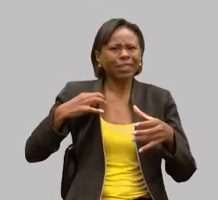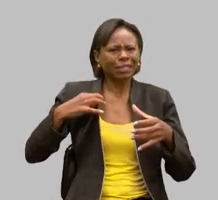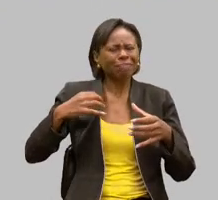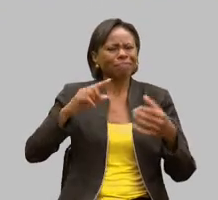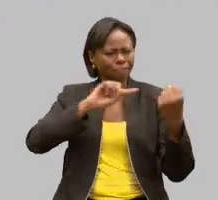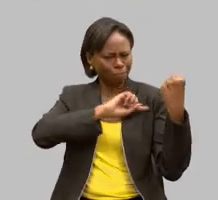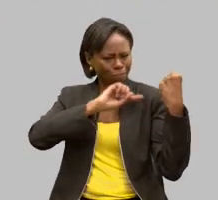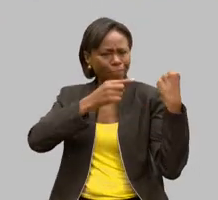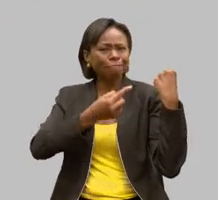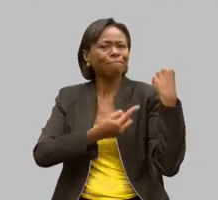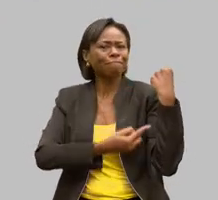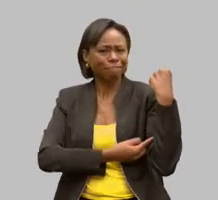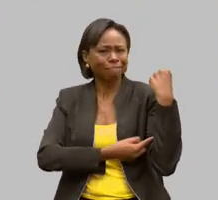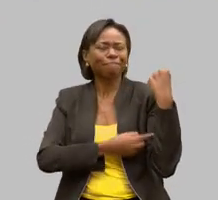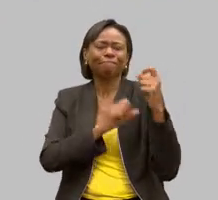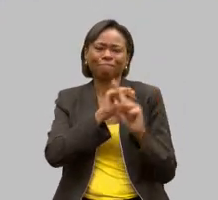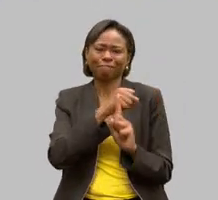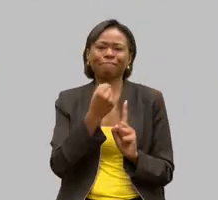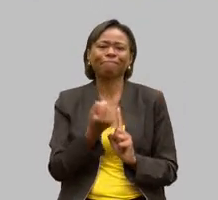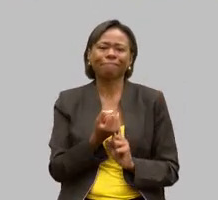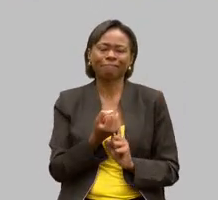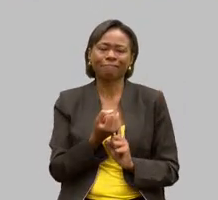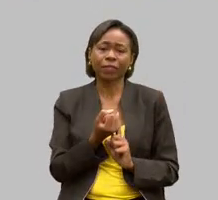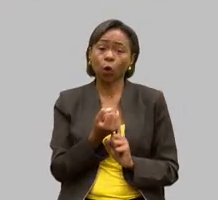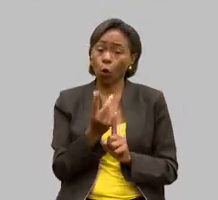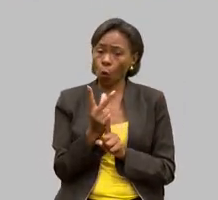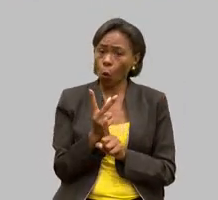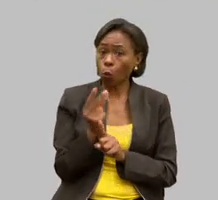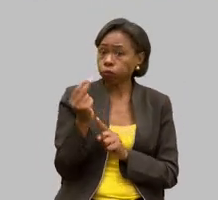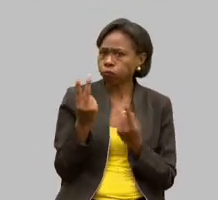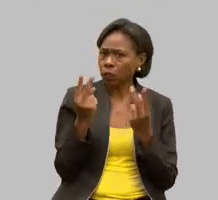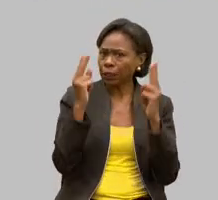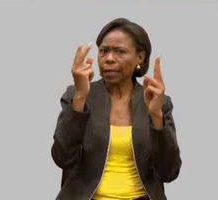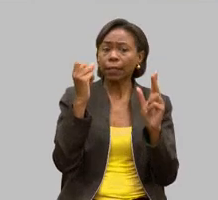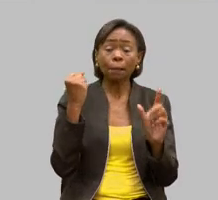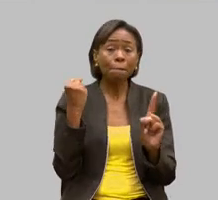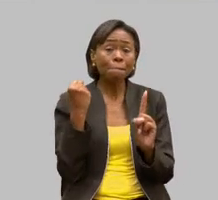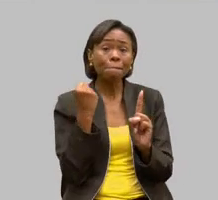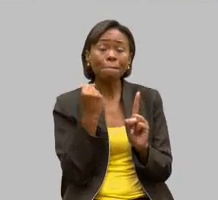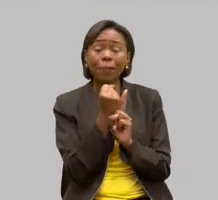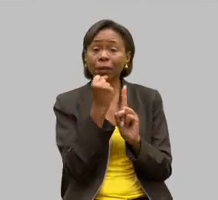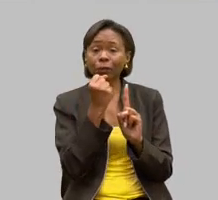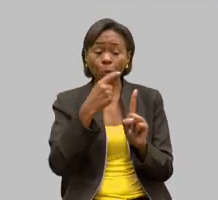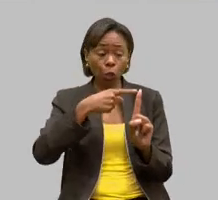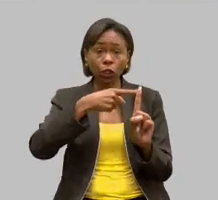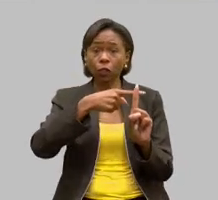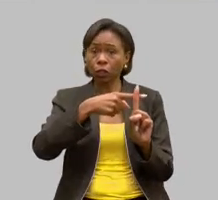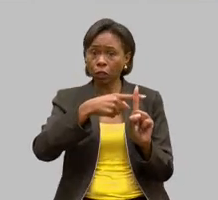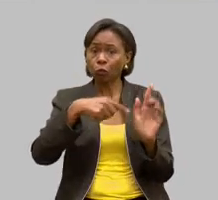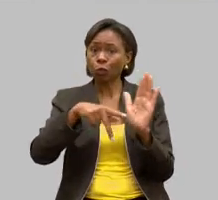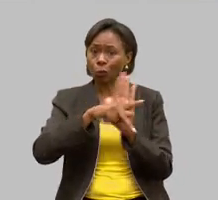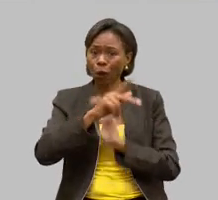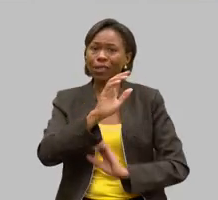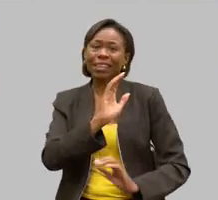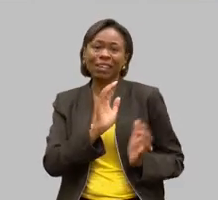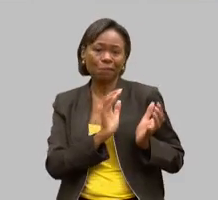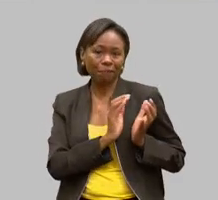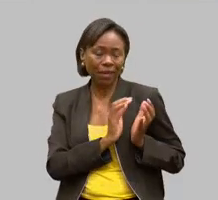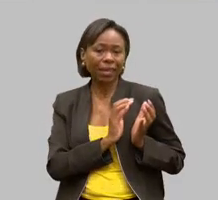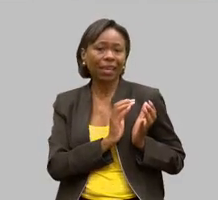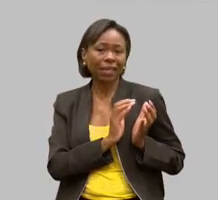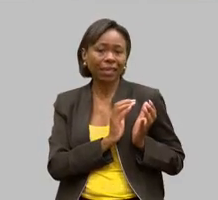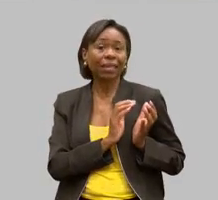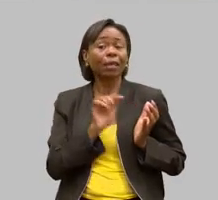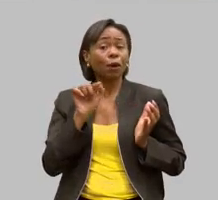sociedade. O sucesso e o impacto positivo das APAES não seriam possíveis sem o incansável trabalho dos